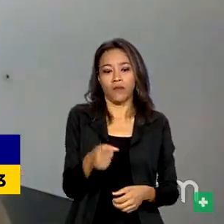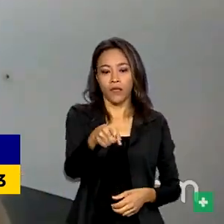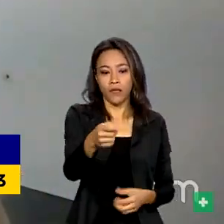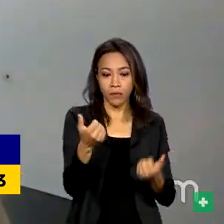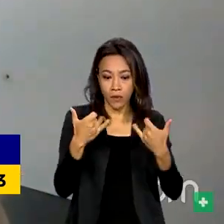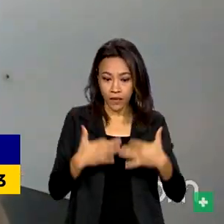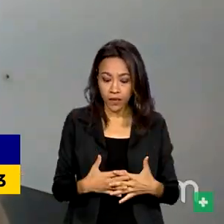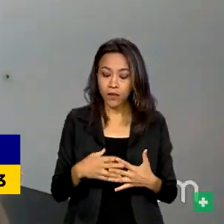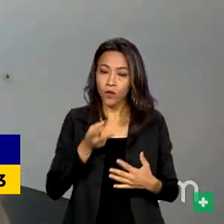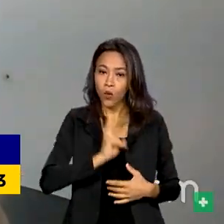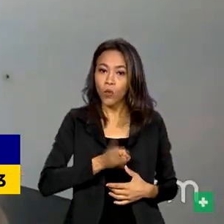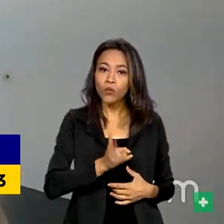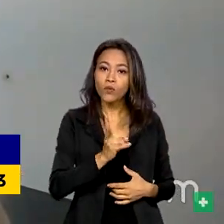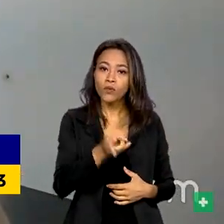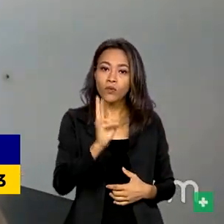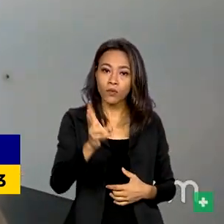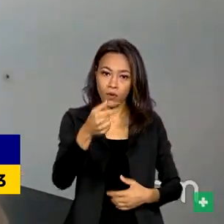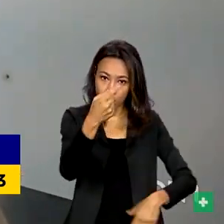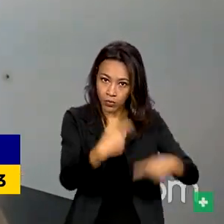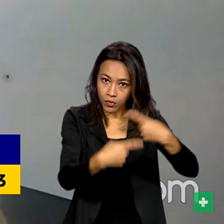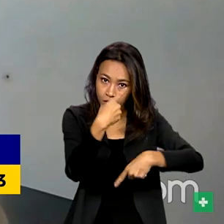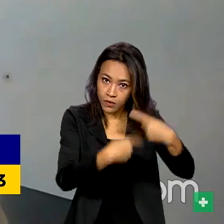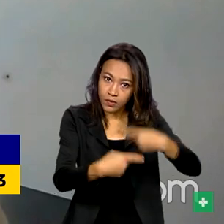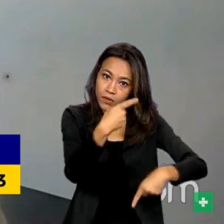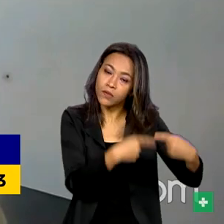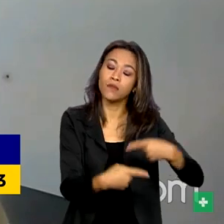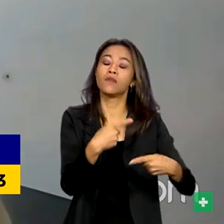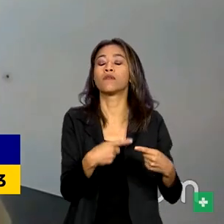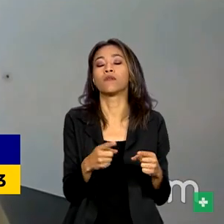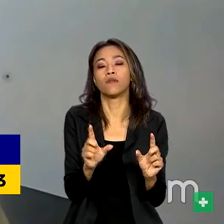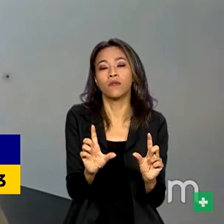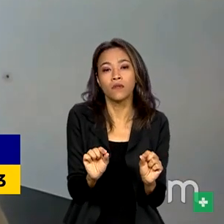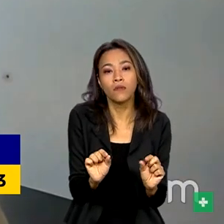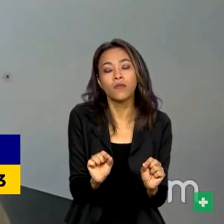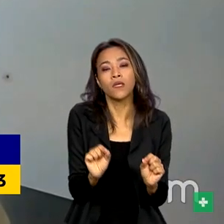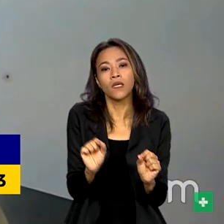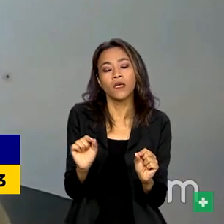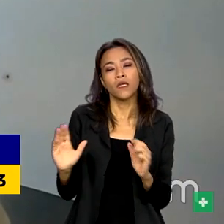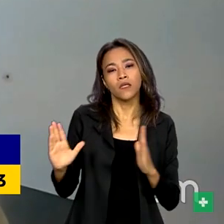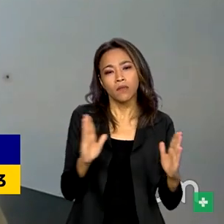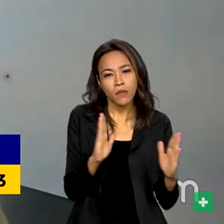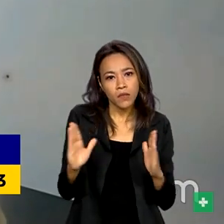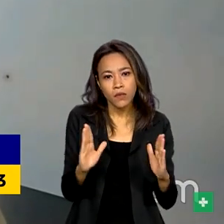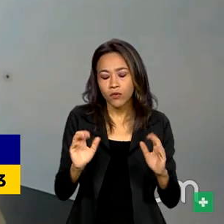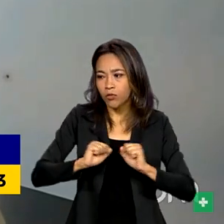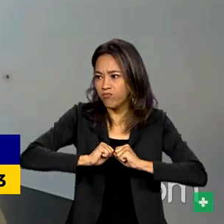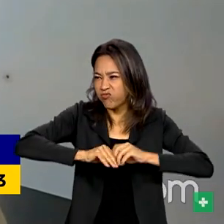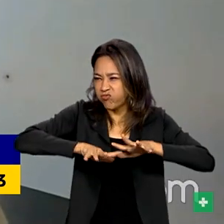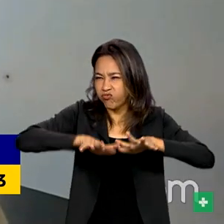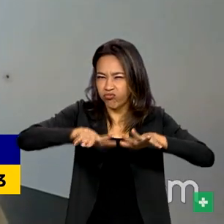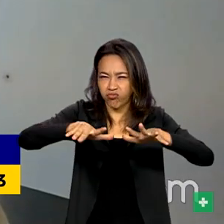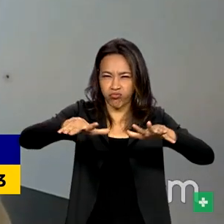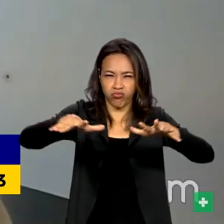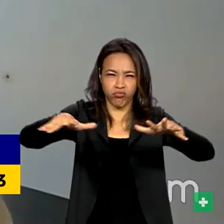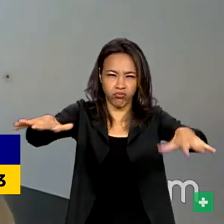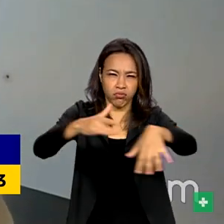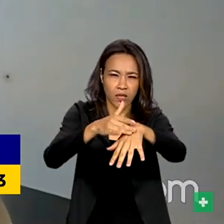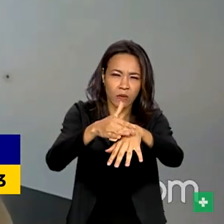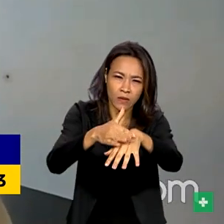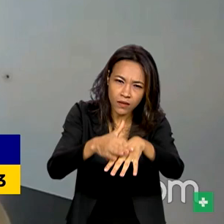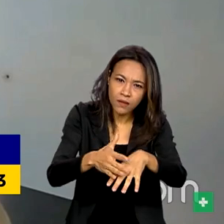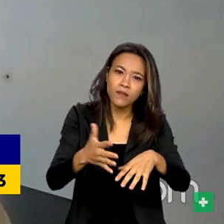a política contínua, mas a capacidade de resposta rápida nos momentos de surto, de elevação de casos